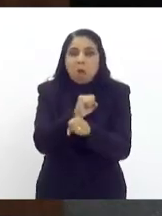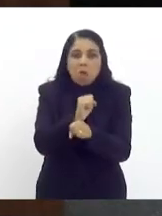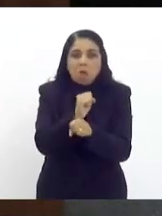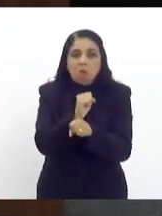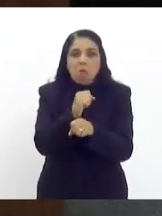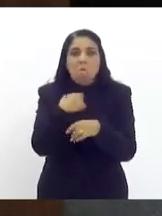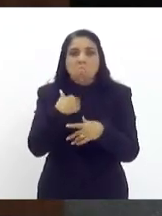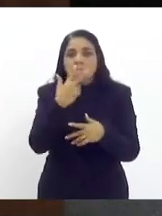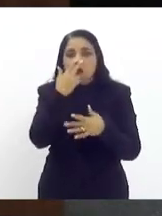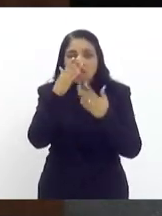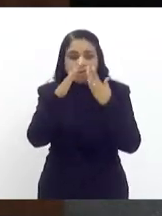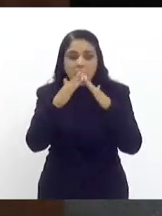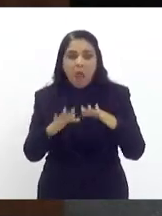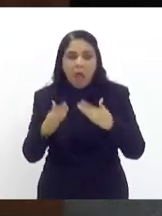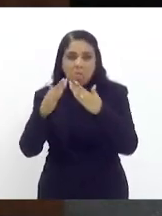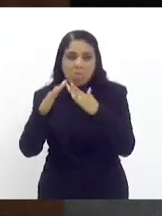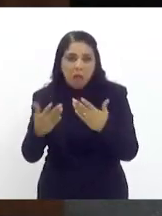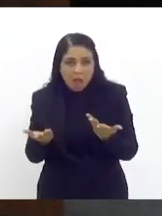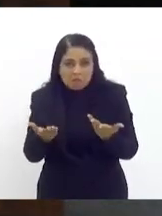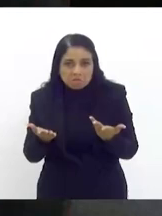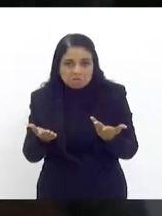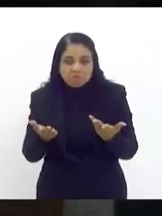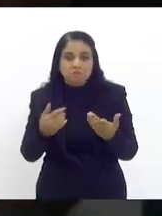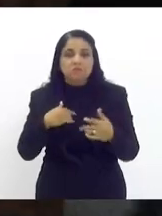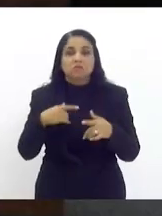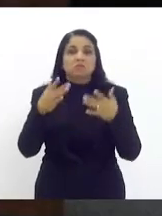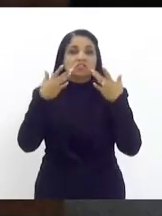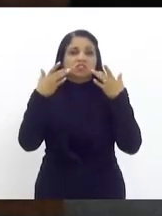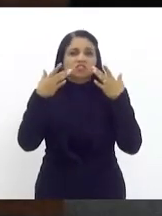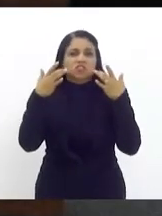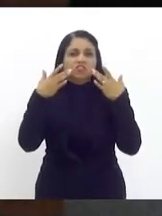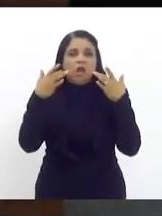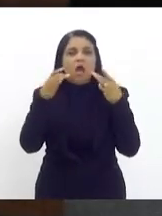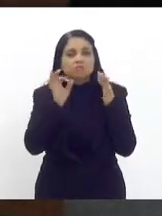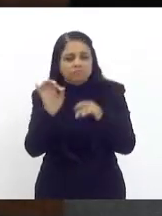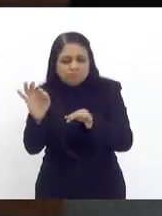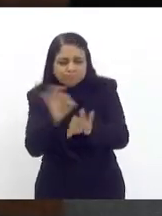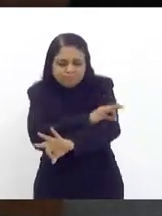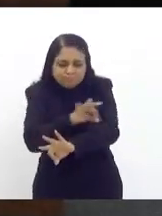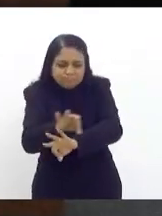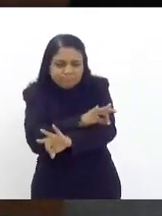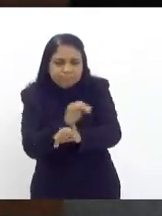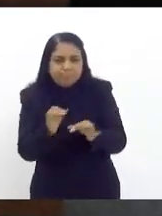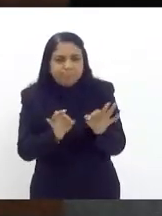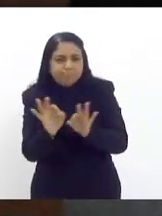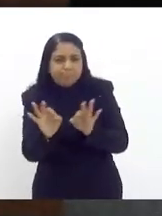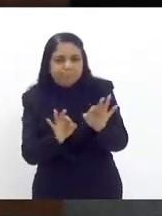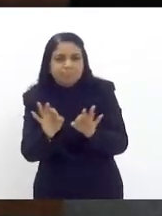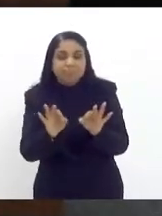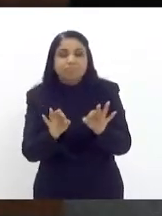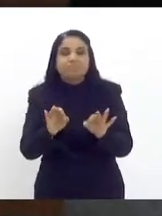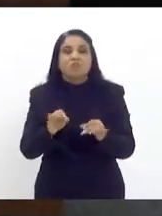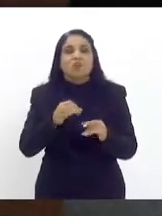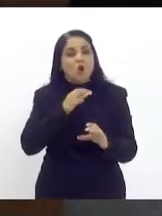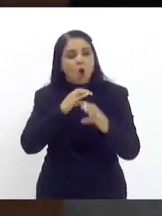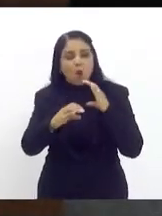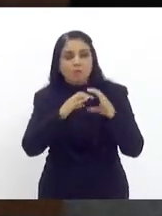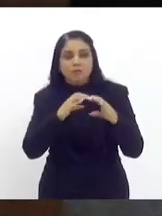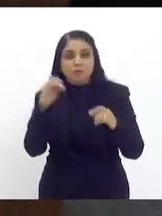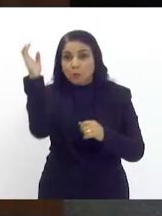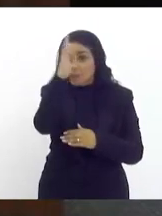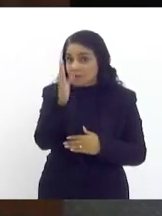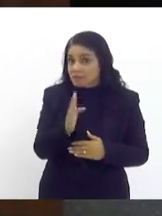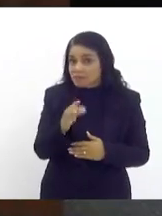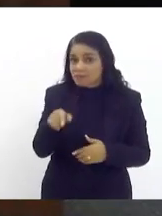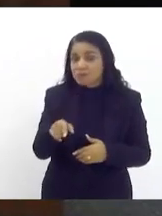fluminense esse teatro é importante. Ele foi idealizado por um dos maiores comunicadores do Brasil, que foi o Adolfo Bloch. Foi palco